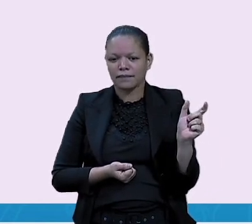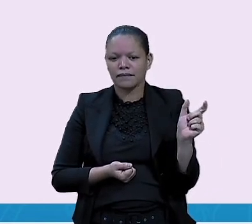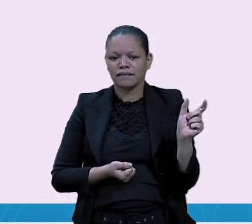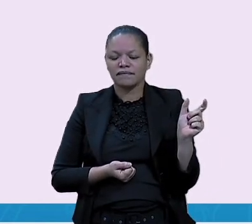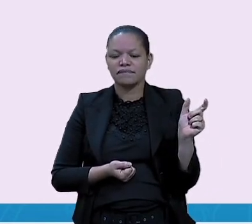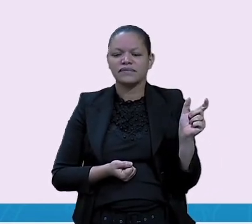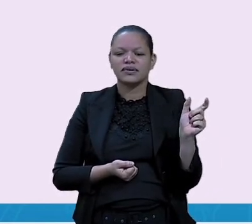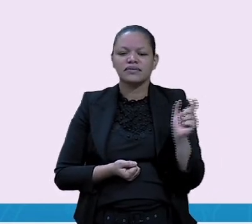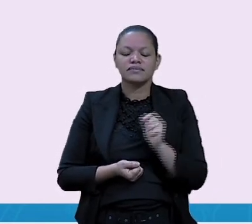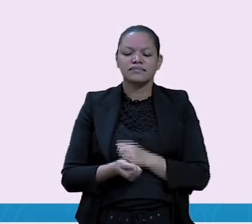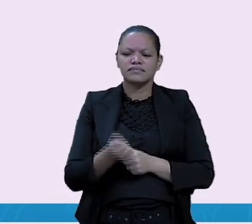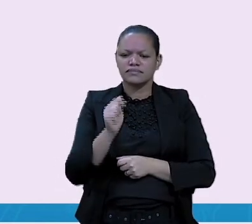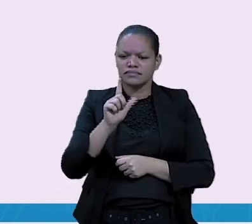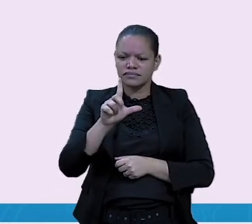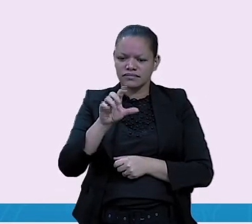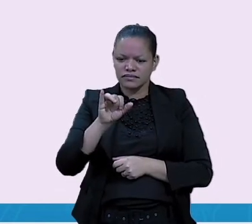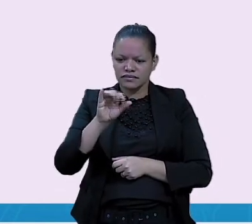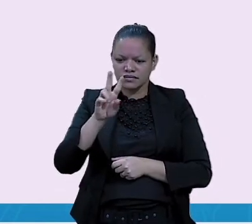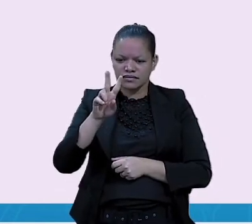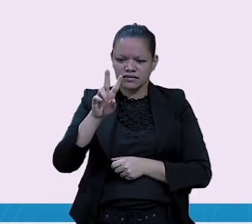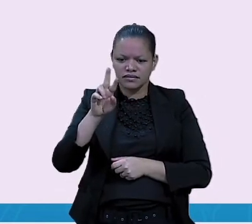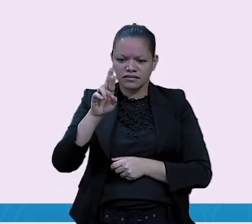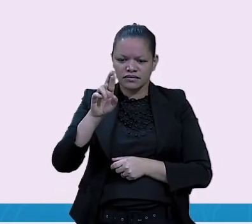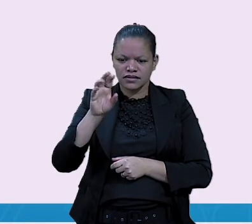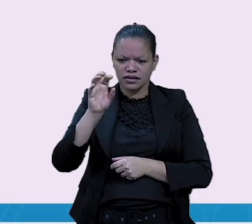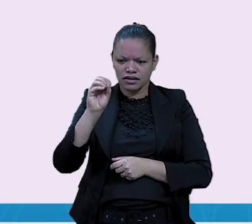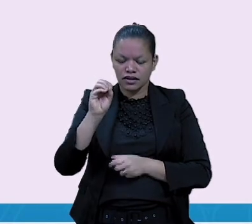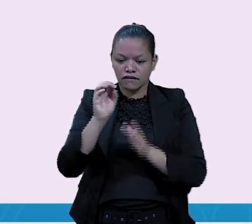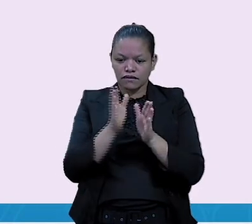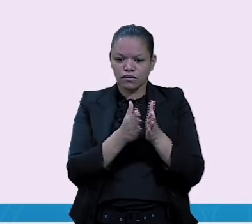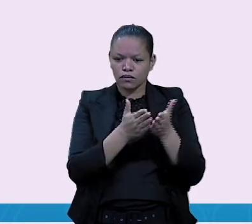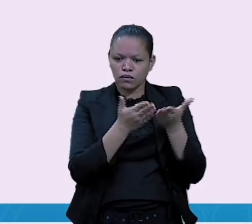formigão. A terceira, livro.